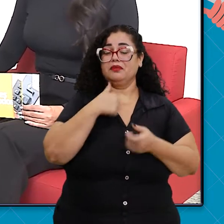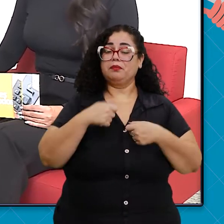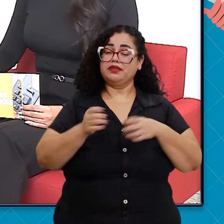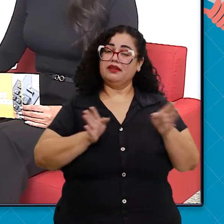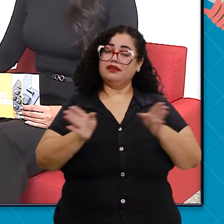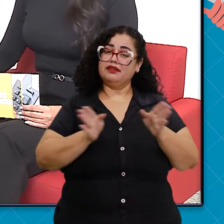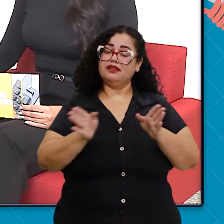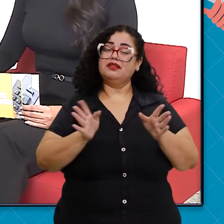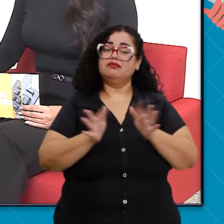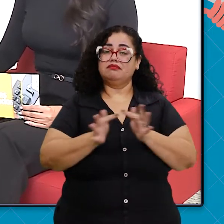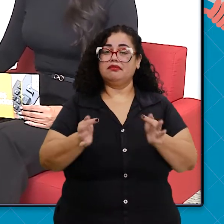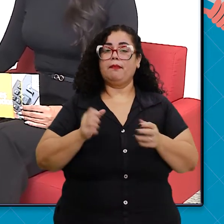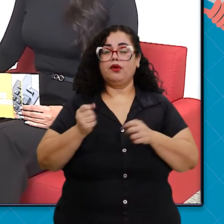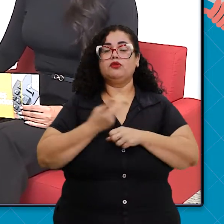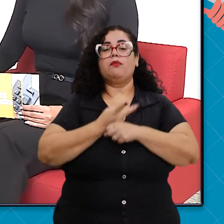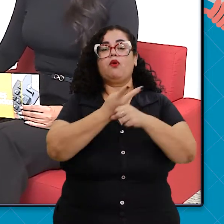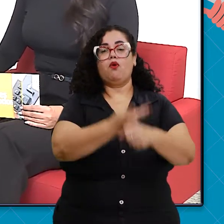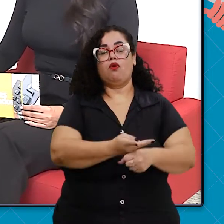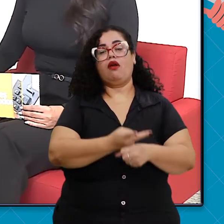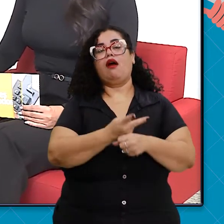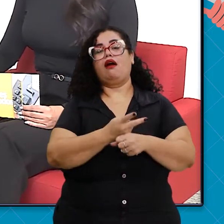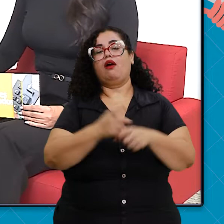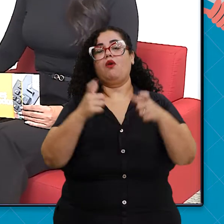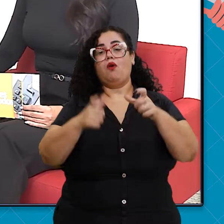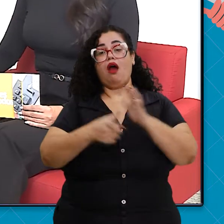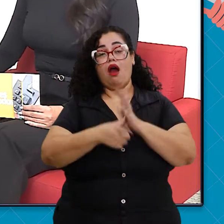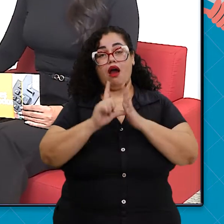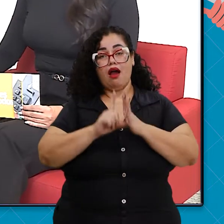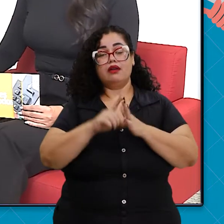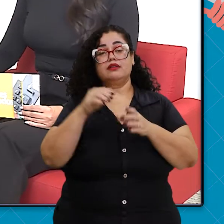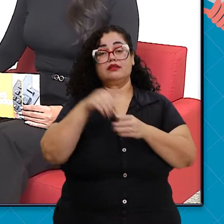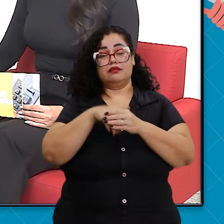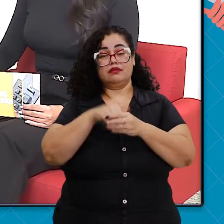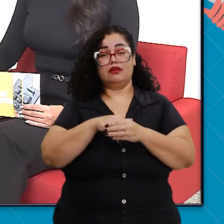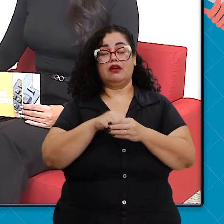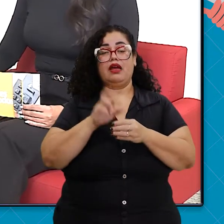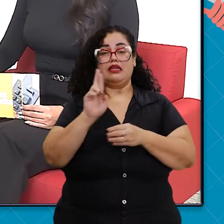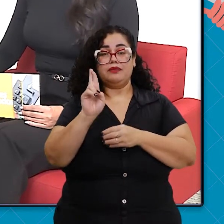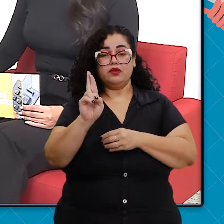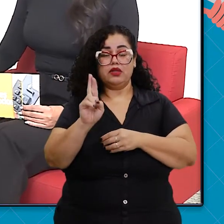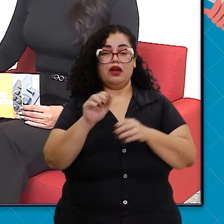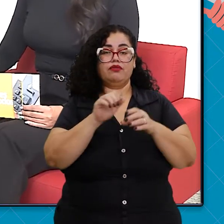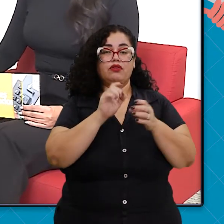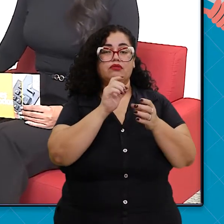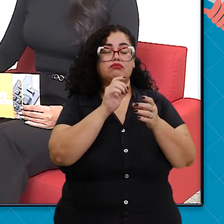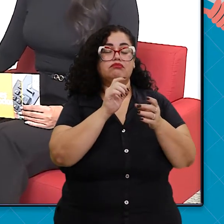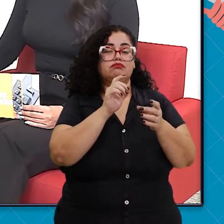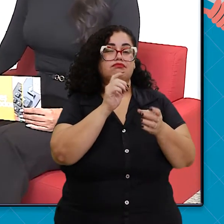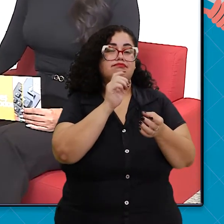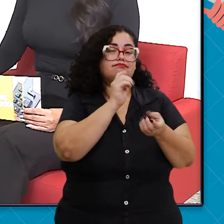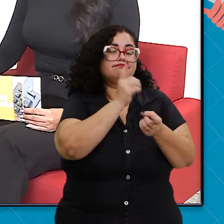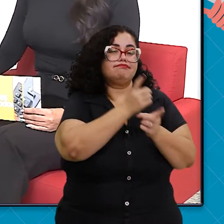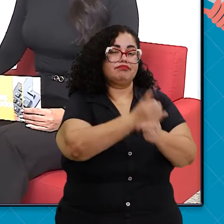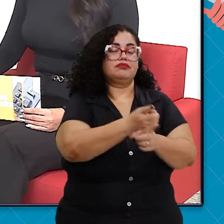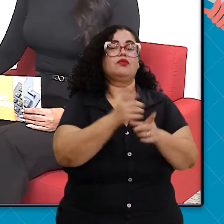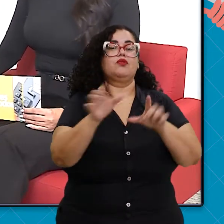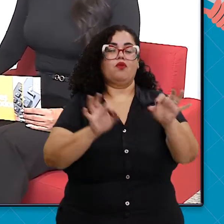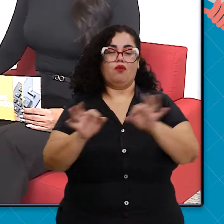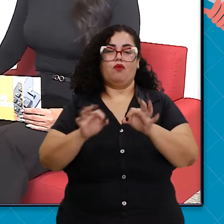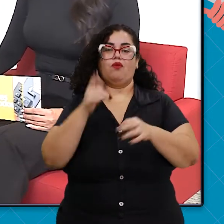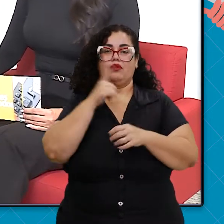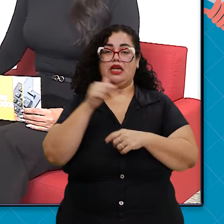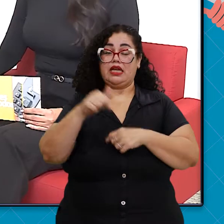acessível. E ele pode procurar o cartório eleitoral dois dias antes, quando termina cada turno das eleições. Esse ano,